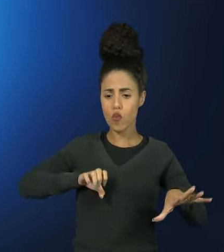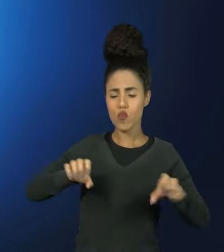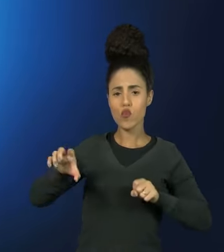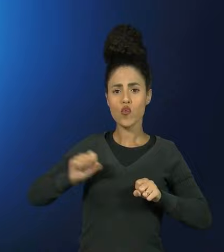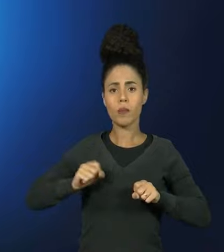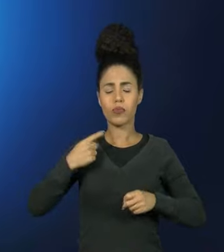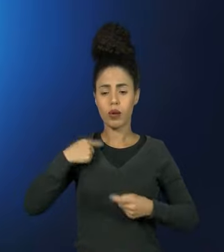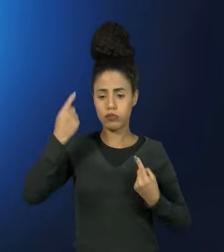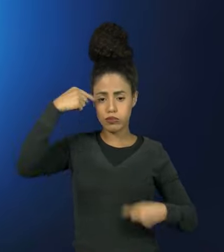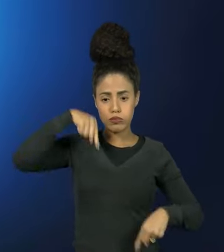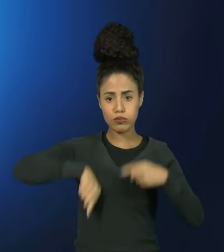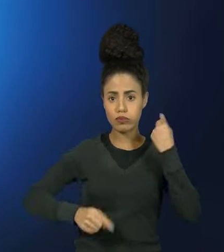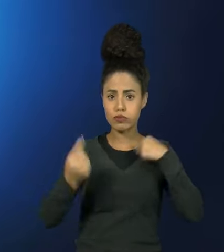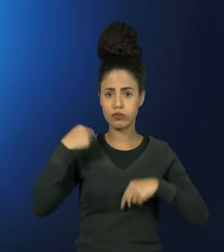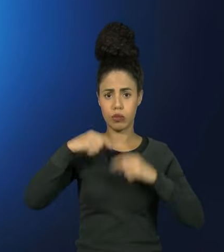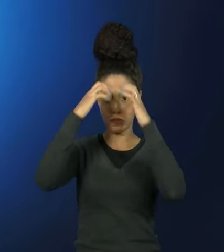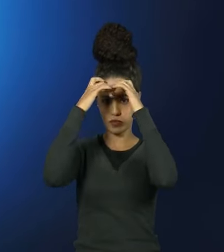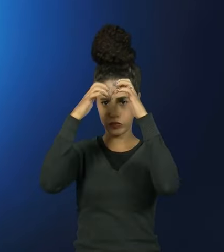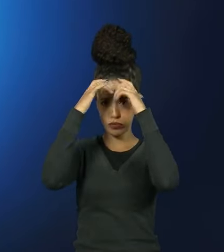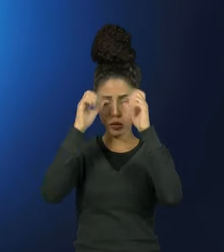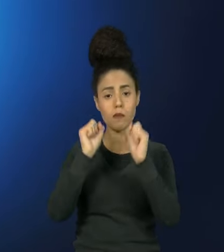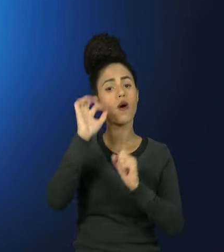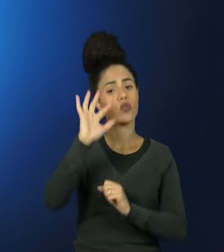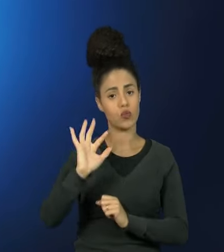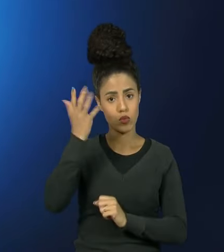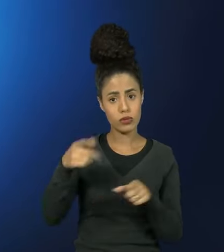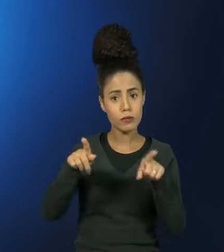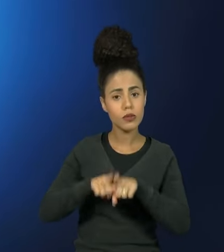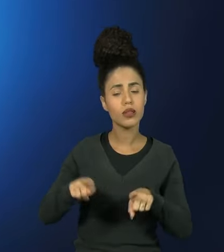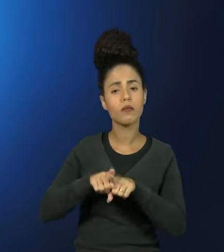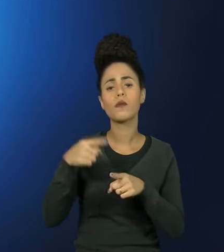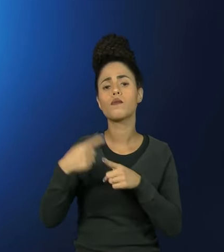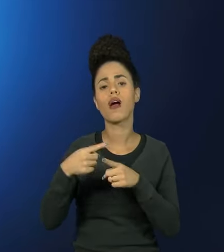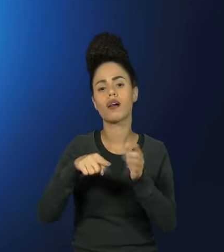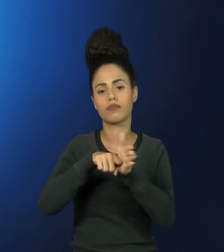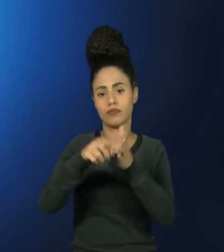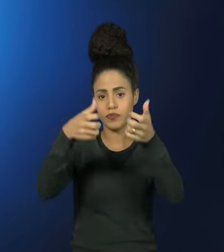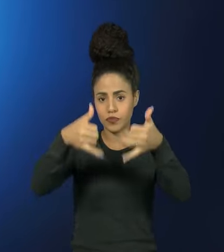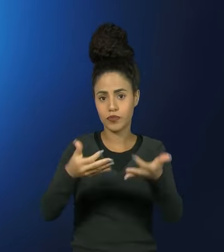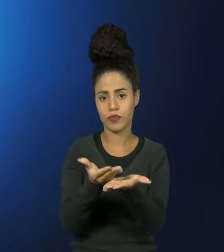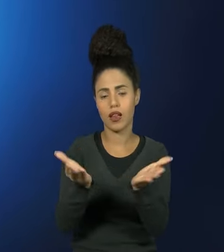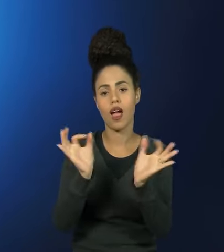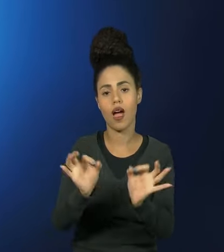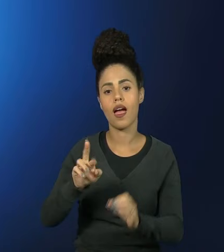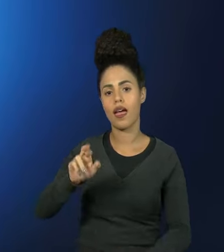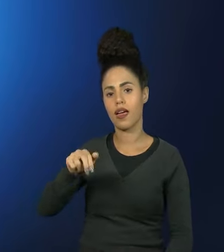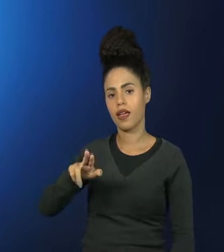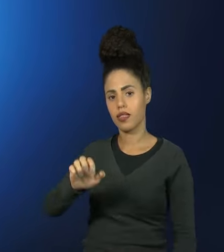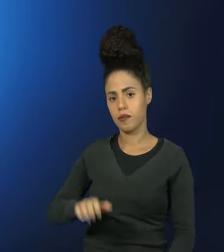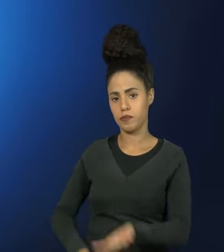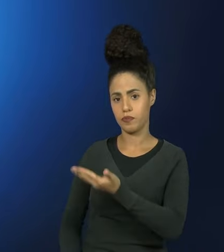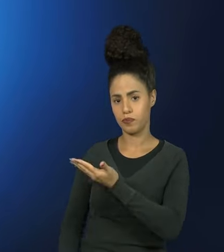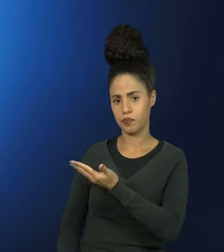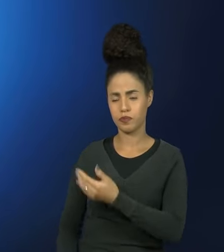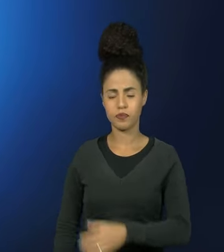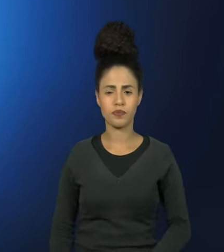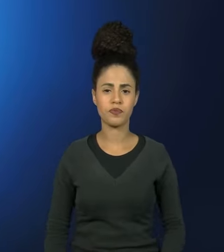sistema nervoso central são alguns deles, como explica o neurologista René Glazer.